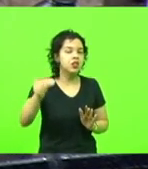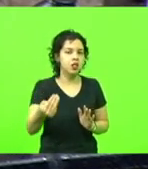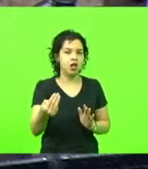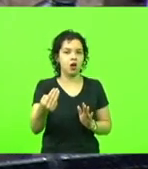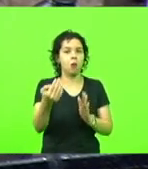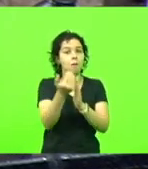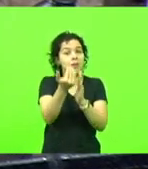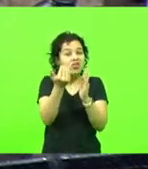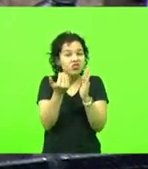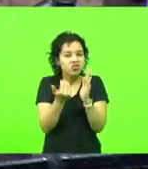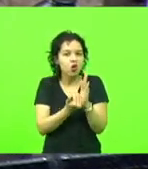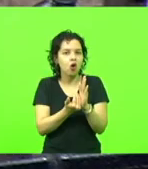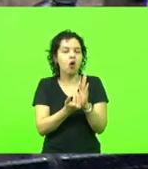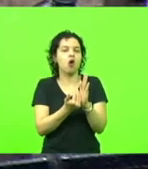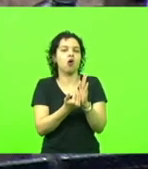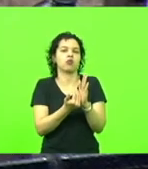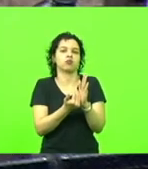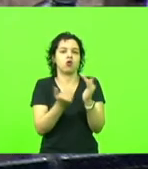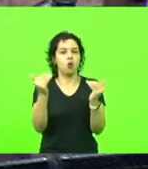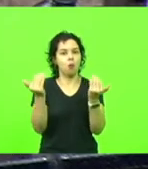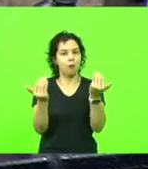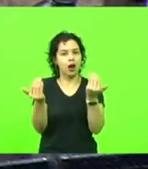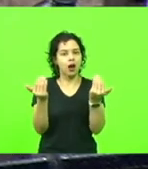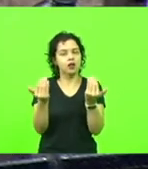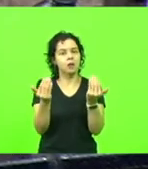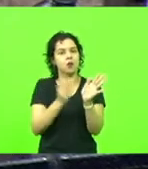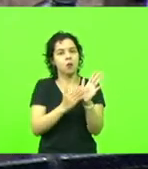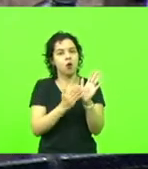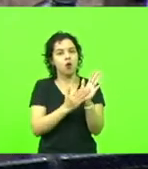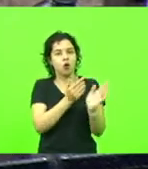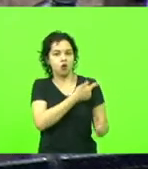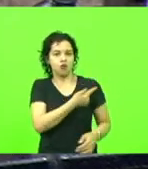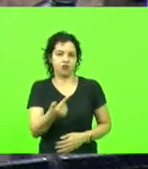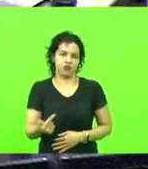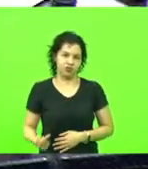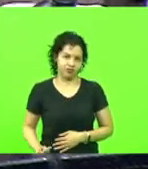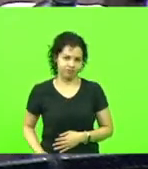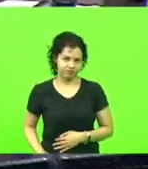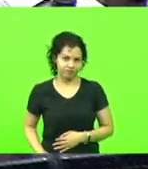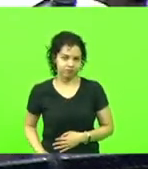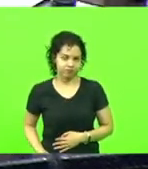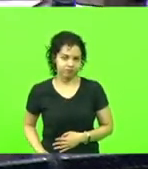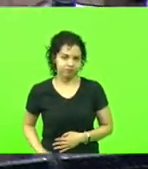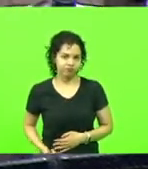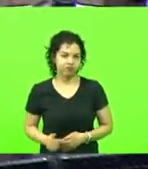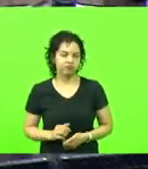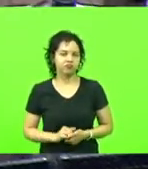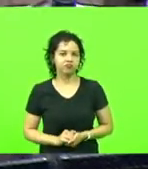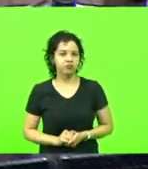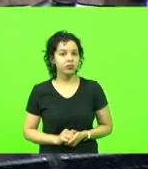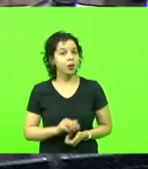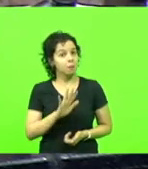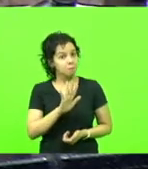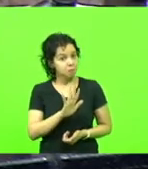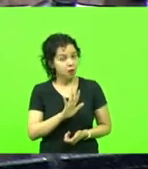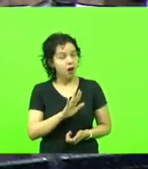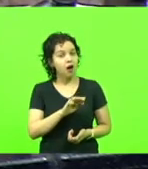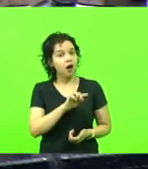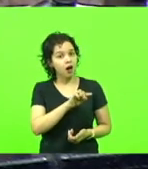proposta do governo. E, ainda assim, contempla a grande maioria,